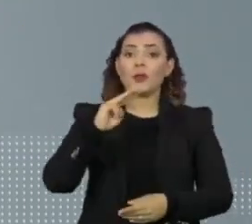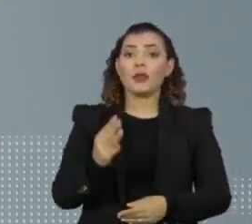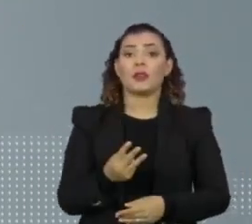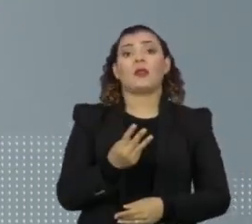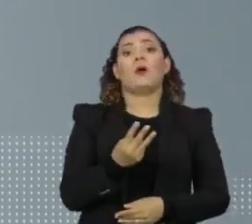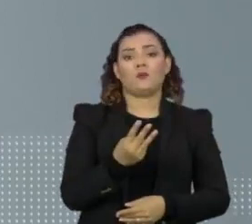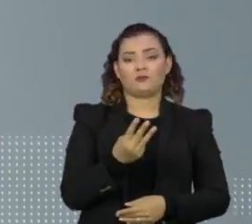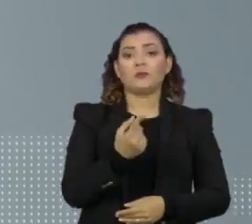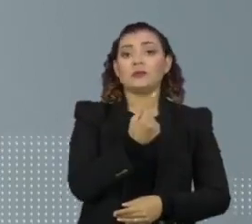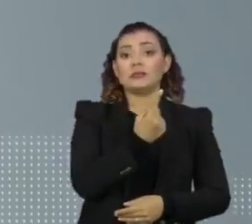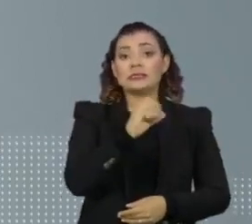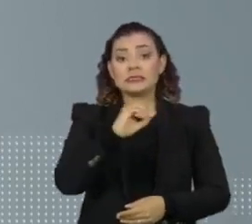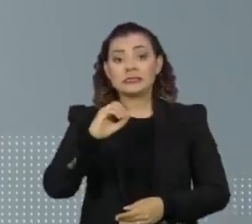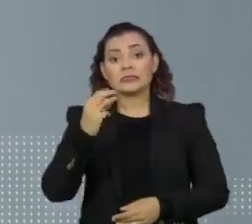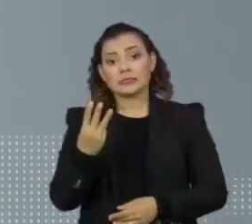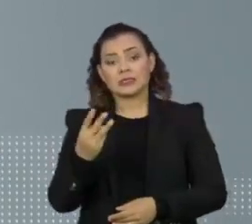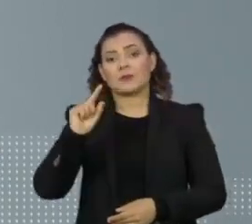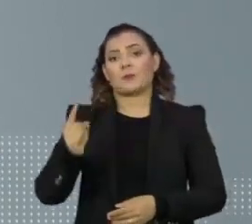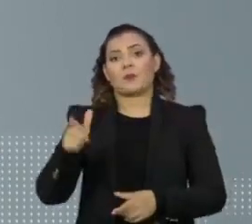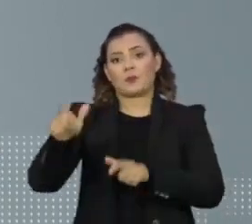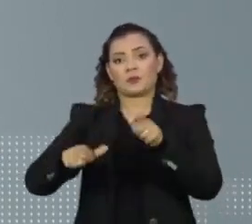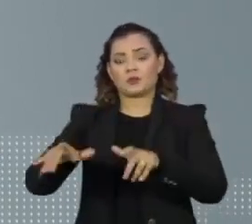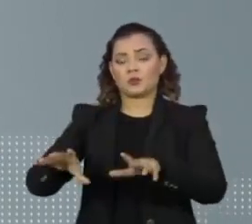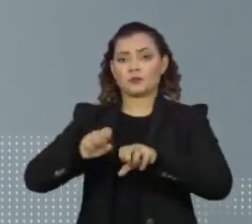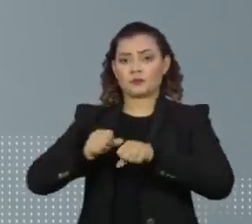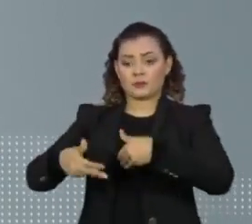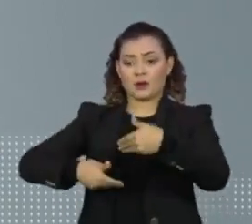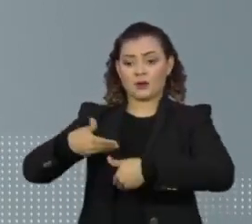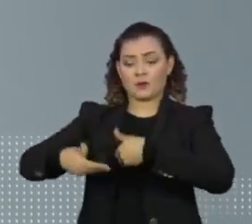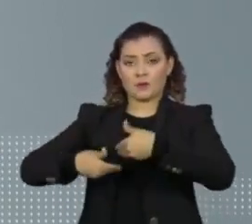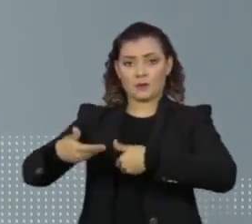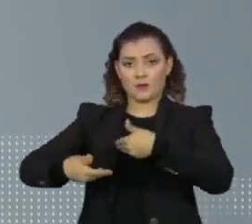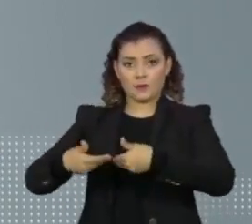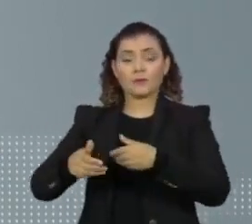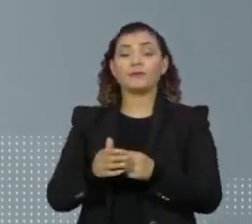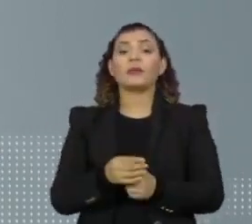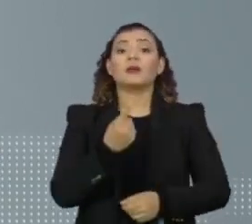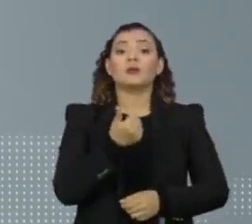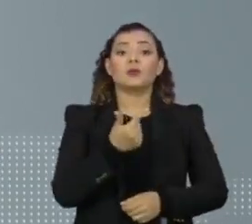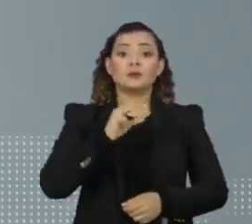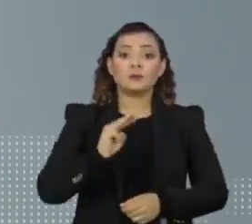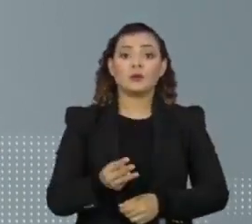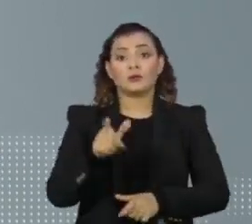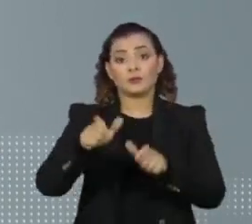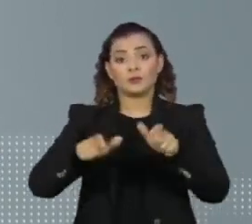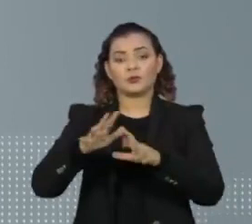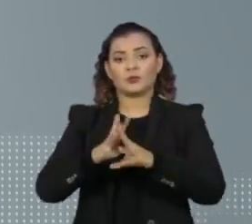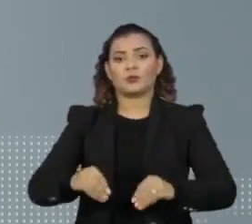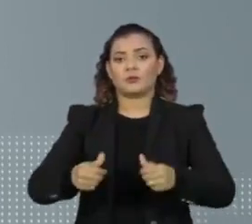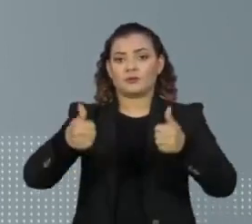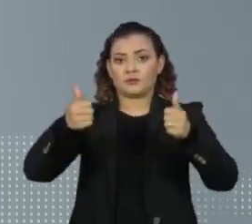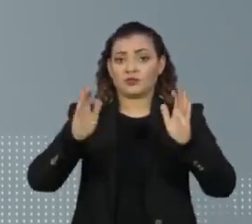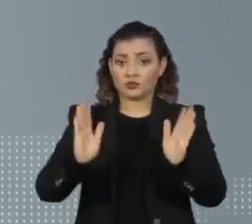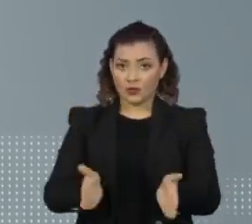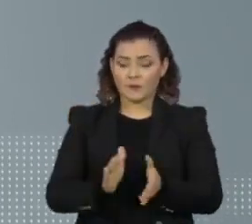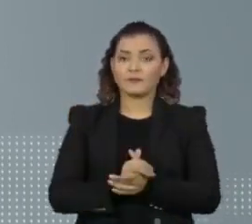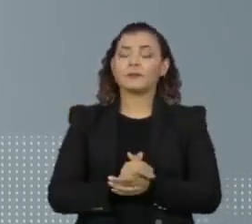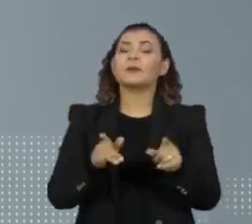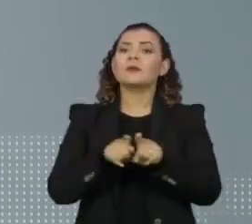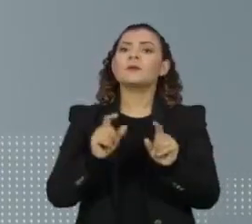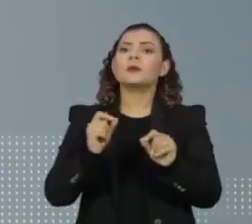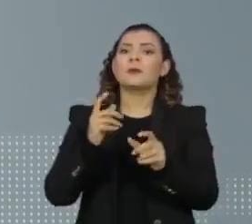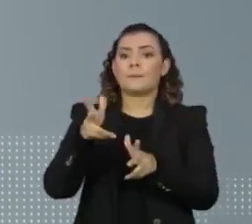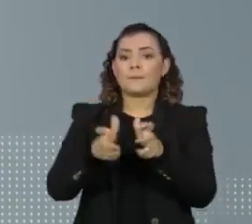pacientes em acompanhamento e mais de 12 milhões e 560 mil recuperados. Em dia recorte de vacinação, o número de